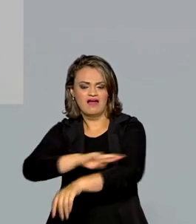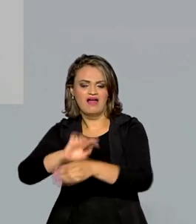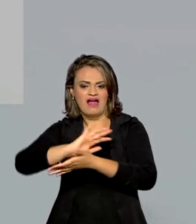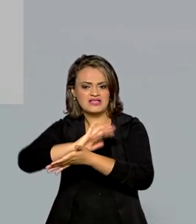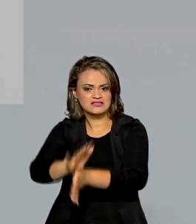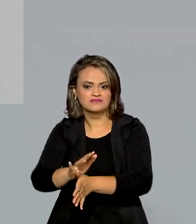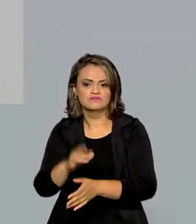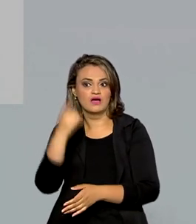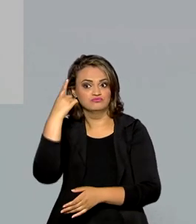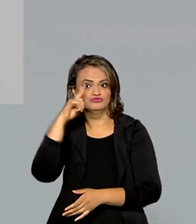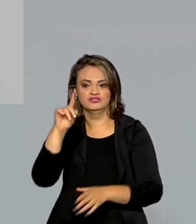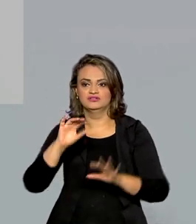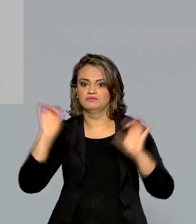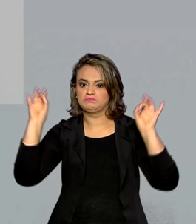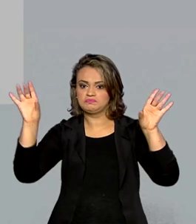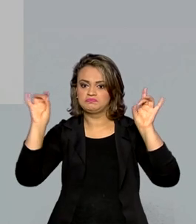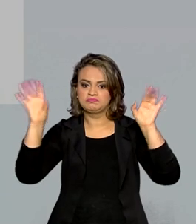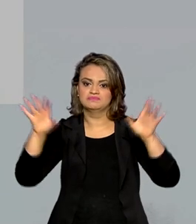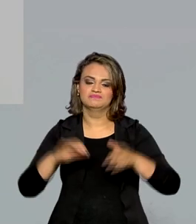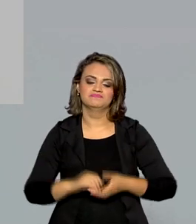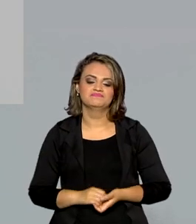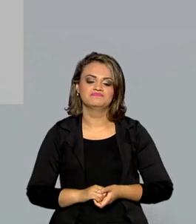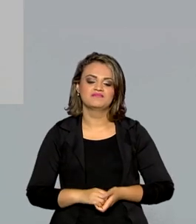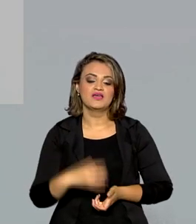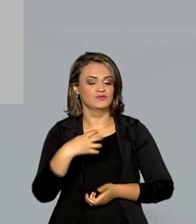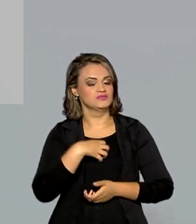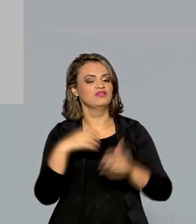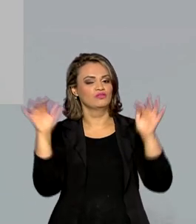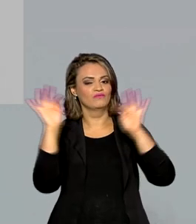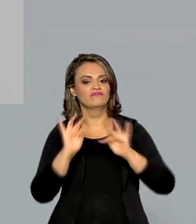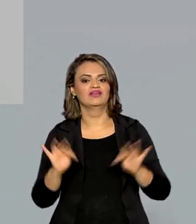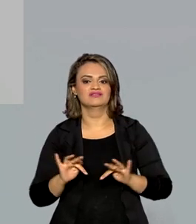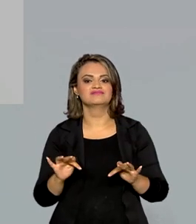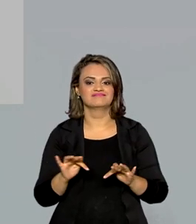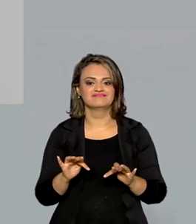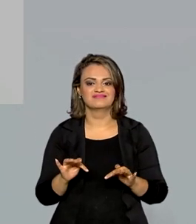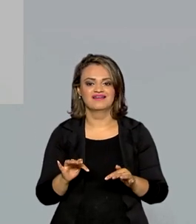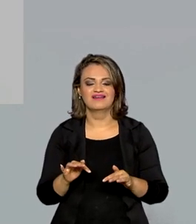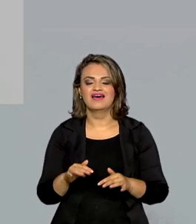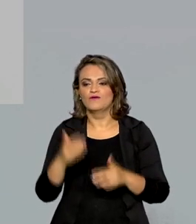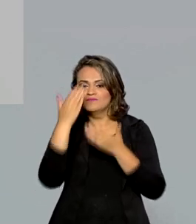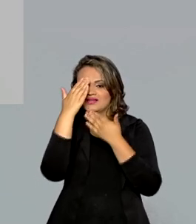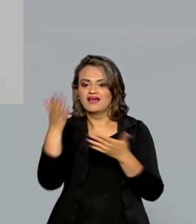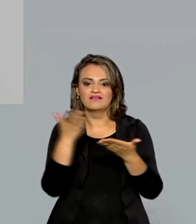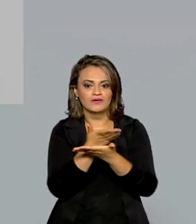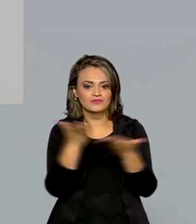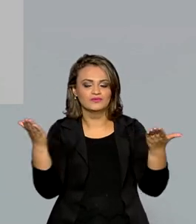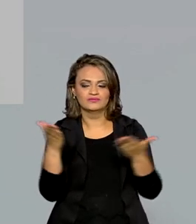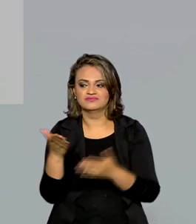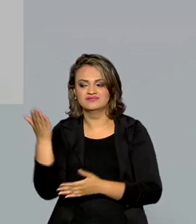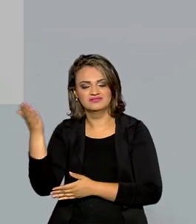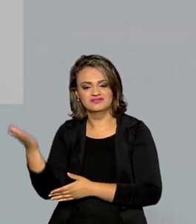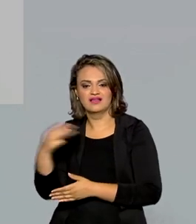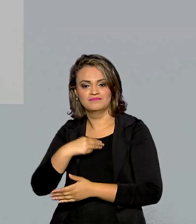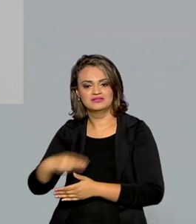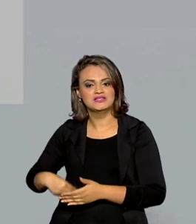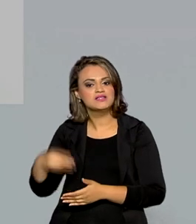É um dia histórico para todos nós. Estou muito feliz por esse momento. Agradecer a todo mundo, em nome da Damaris,